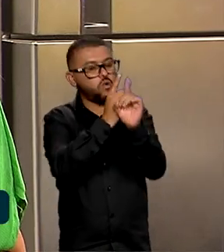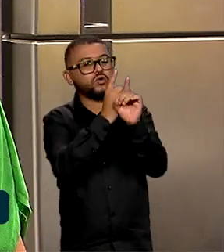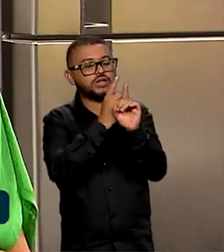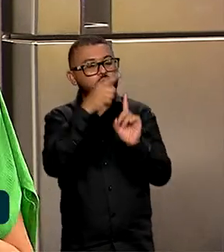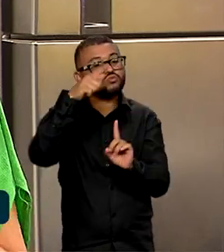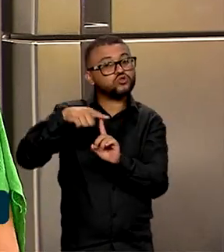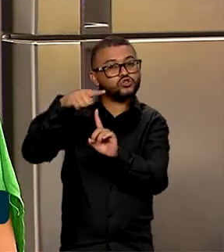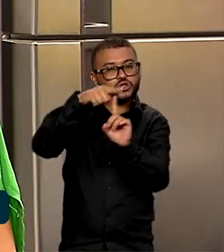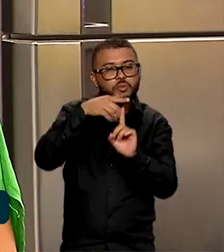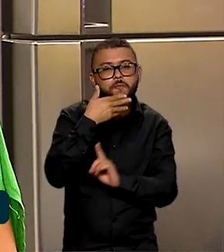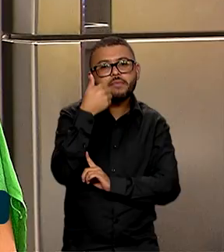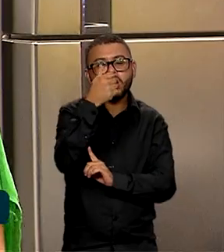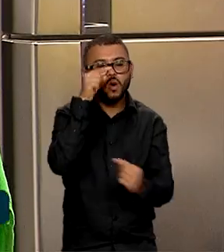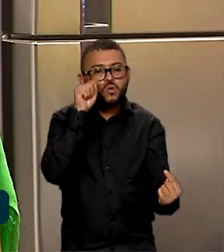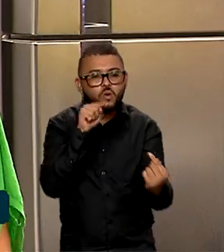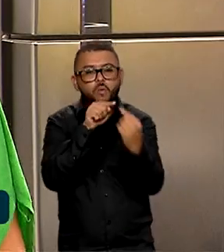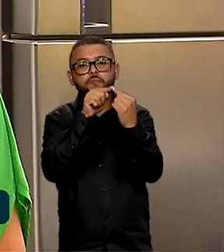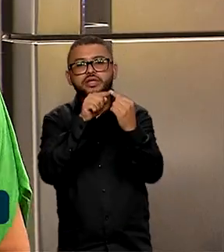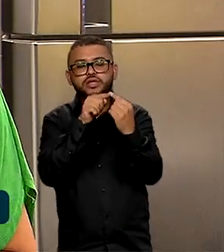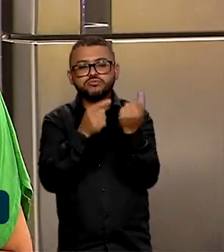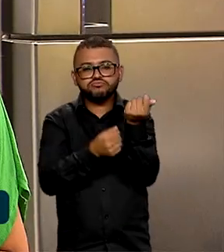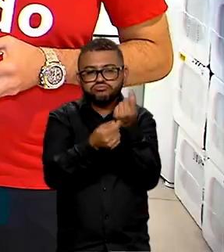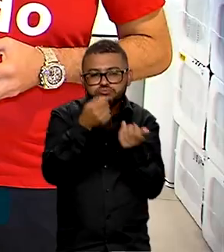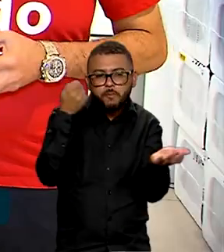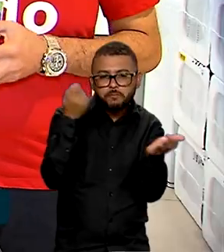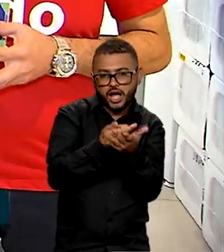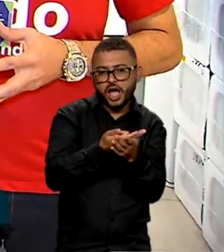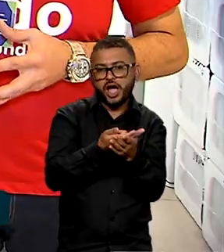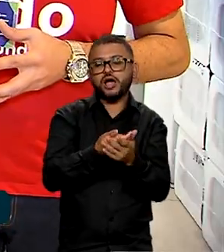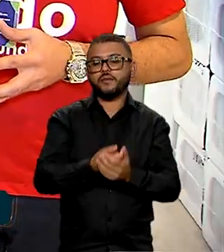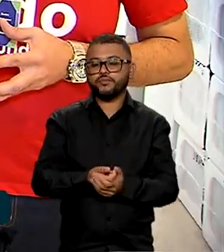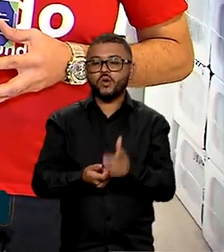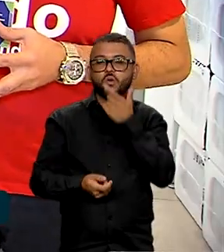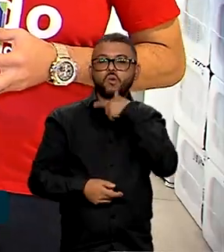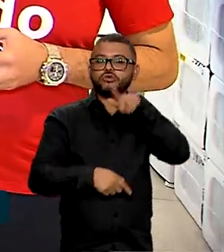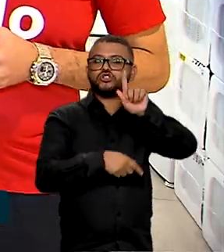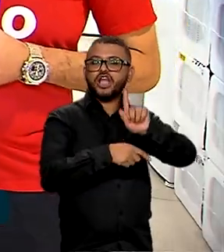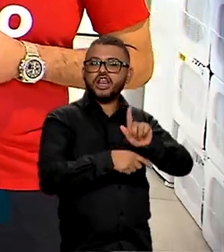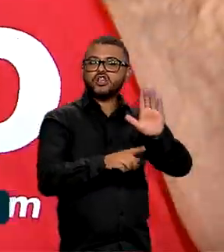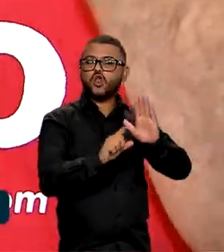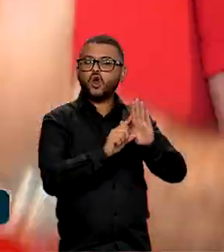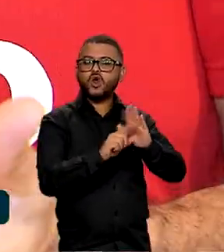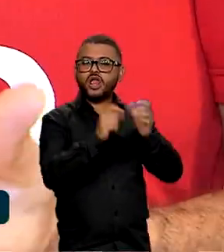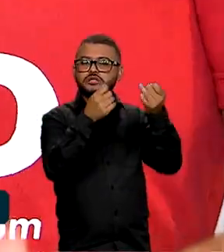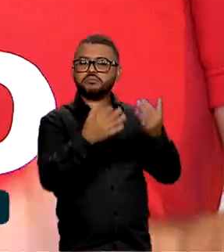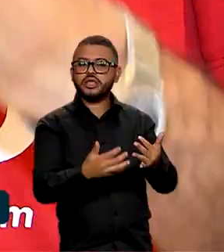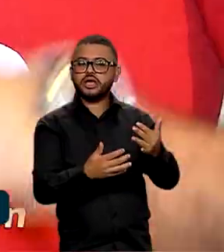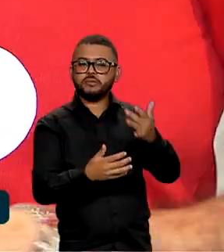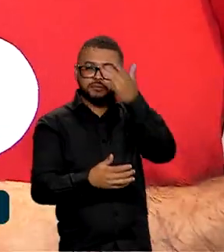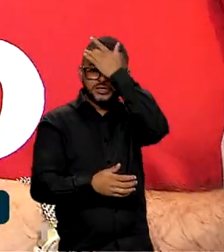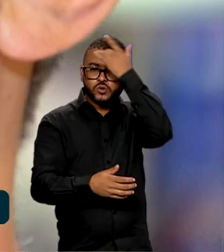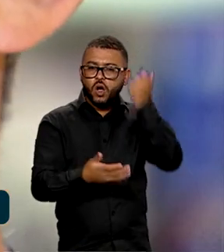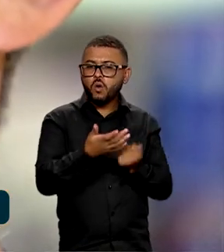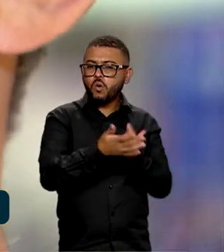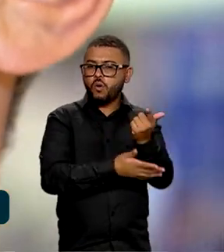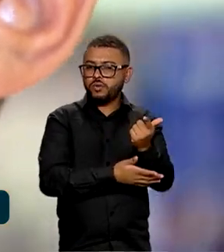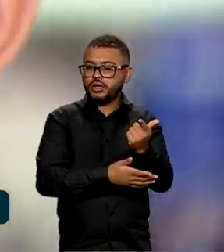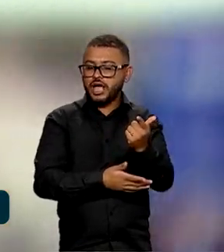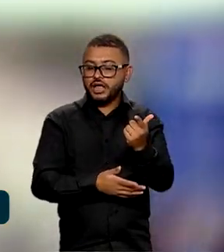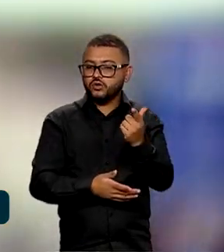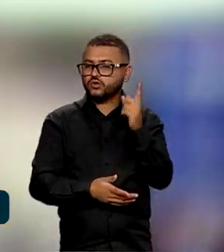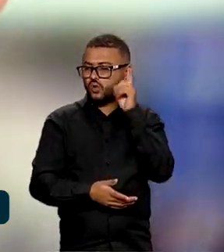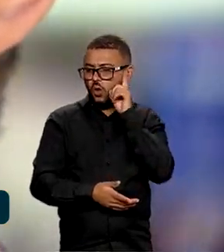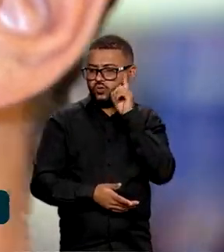modelo de melhor relação custo-benefício. O gerente da loja explica que os consumidores estão cada